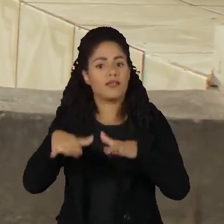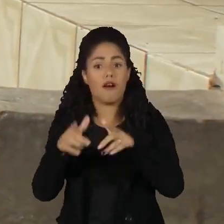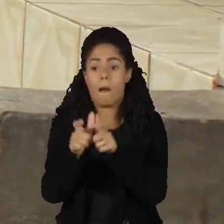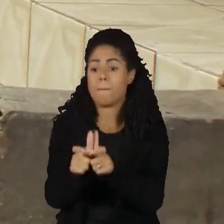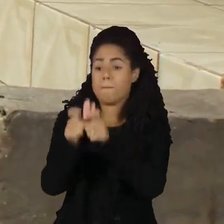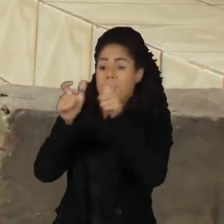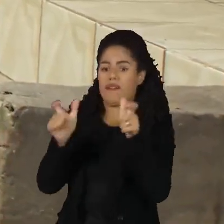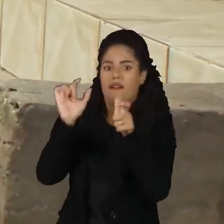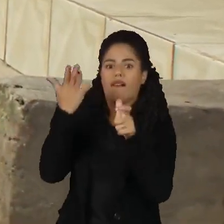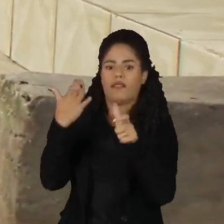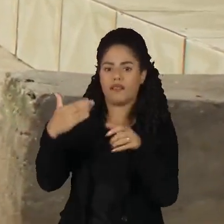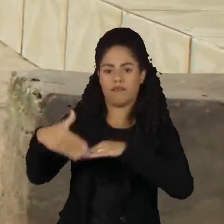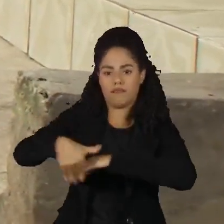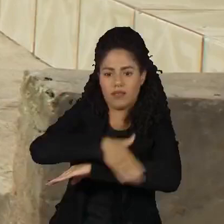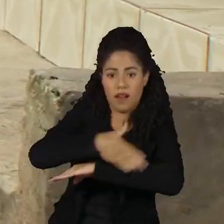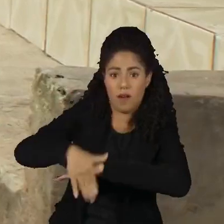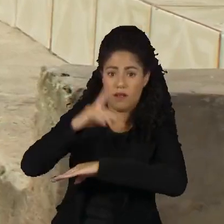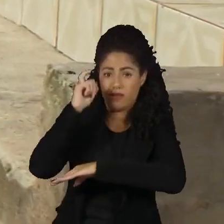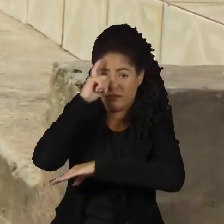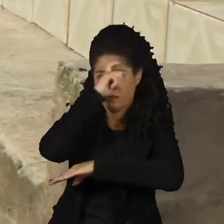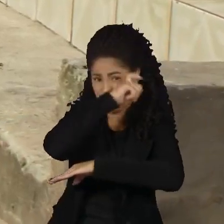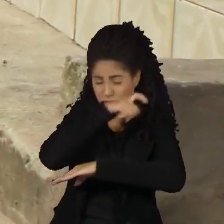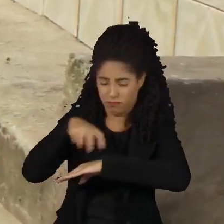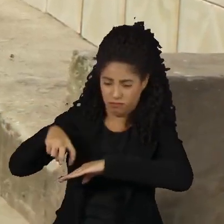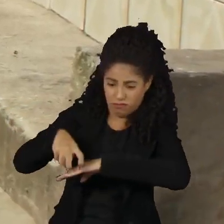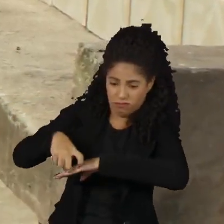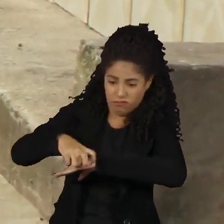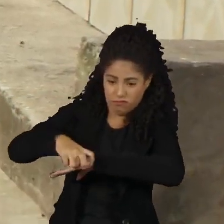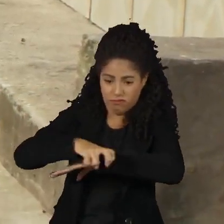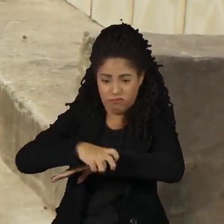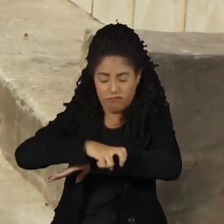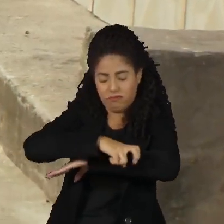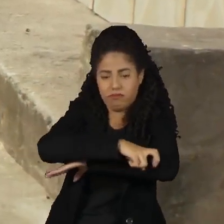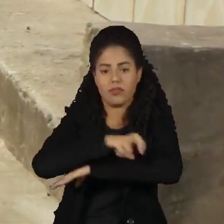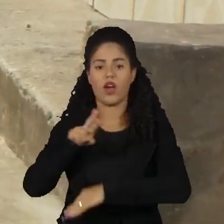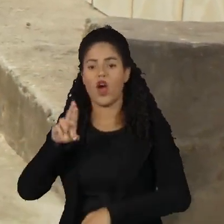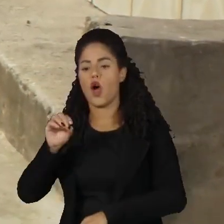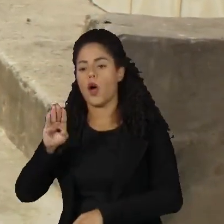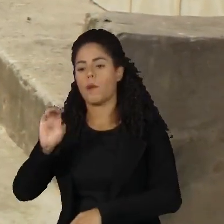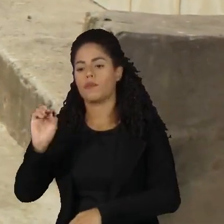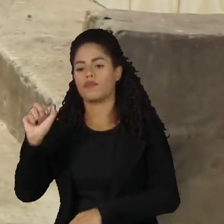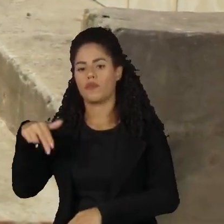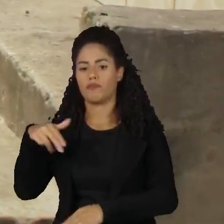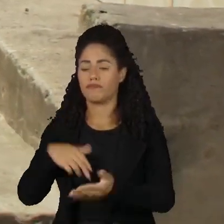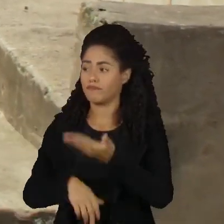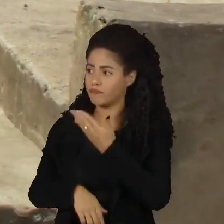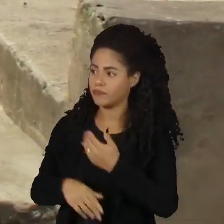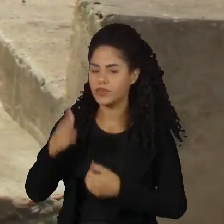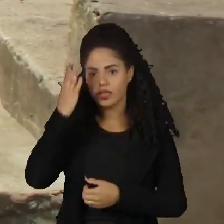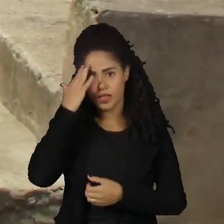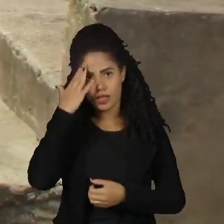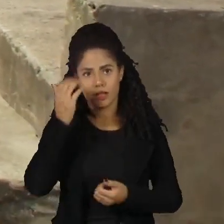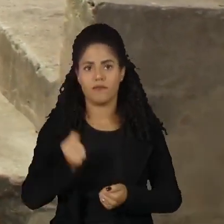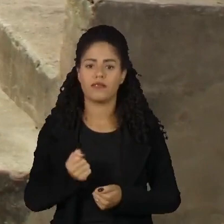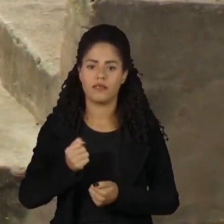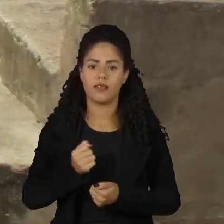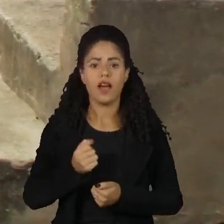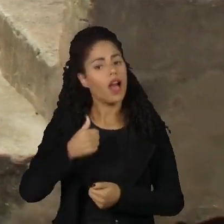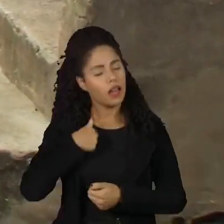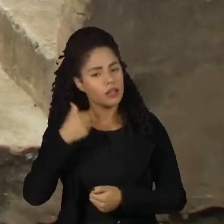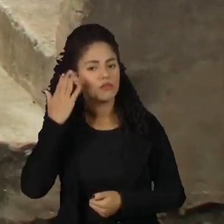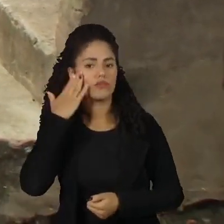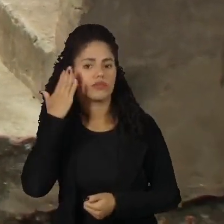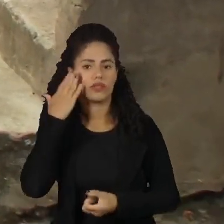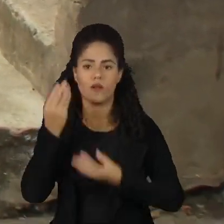ocorrem no meio da rua. Situações vividas com frequência pelo Robson. Eu sei, quando a minha cadeira fecha, eu sei para onde ela